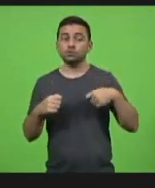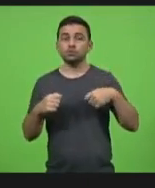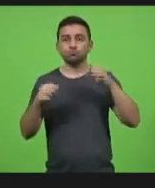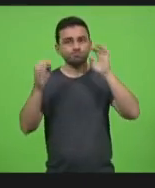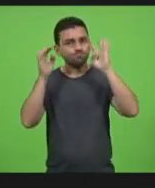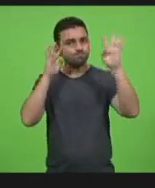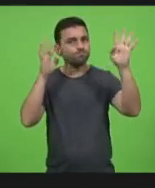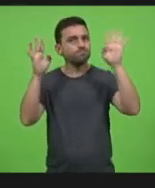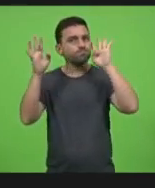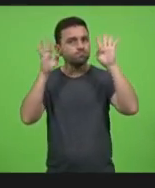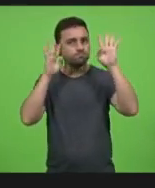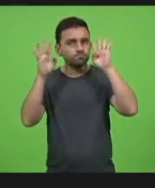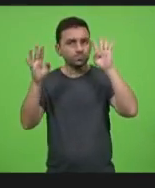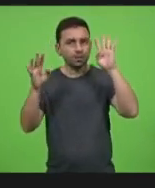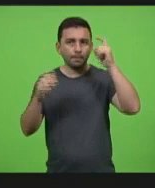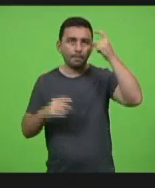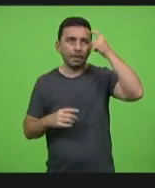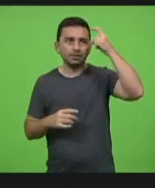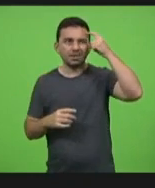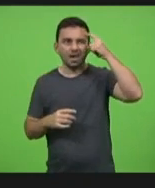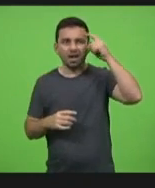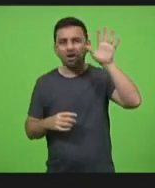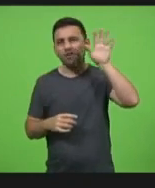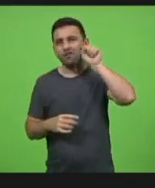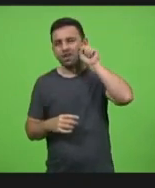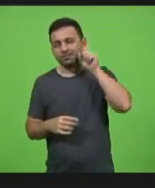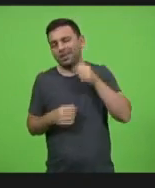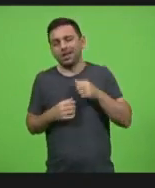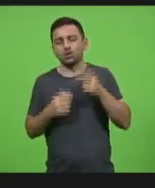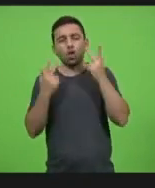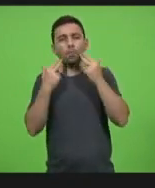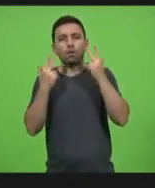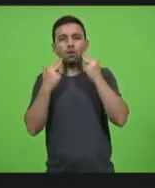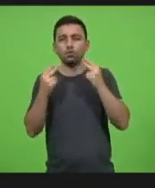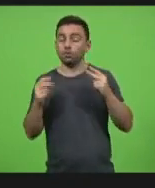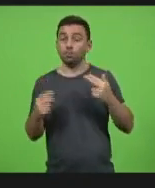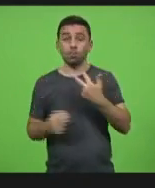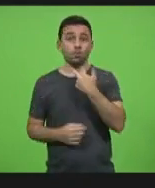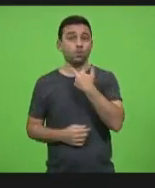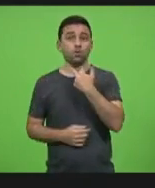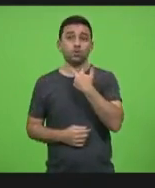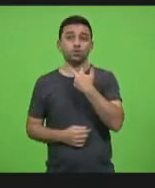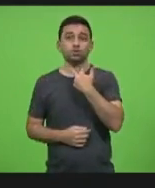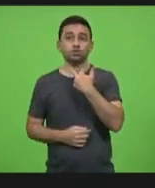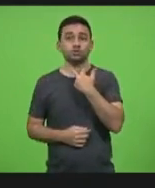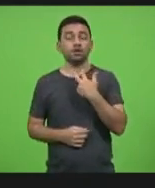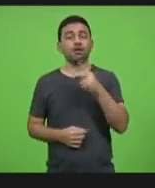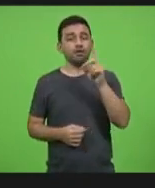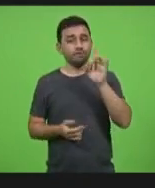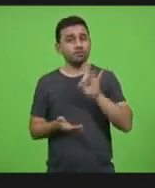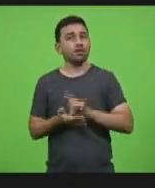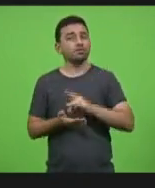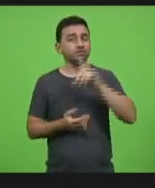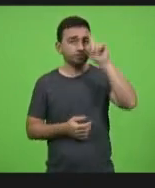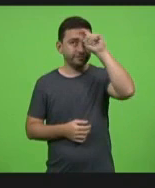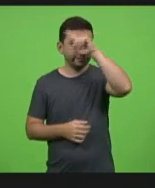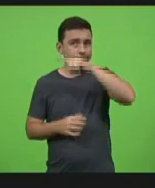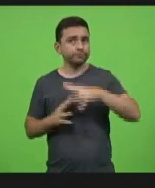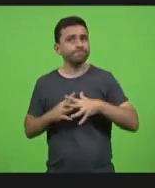podem entrar no nosso ouvido e a gente achar normal é uma situação realmente muito complicada